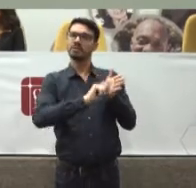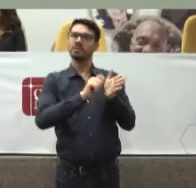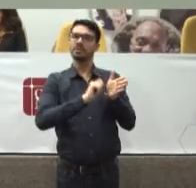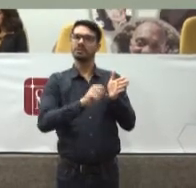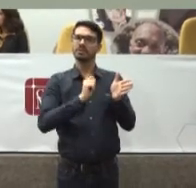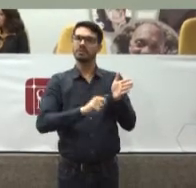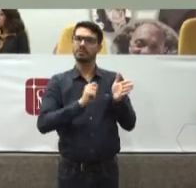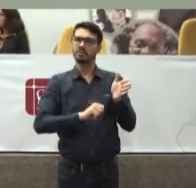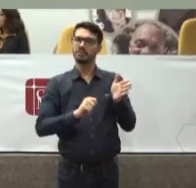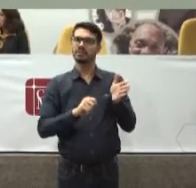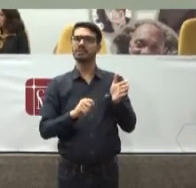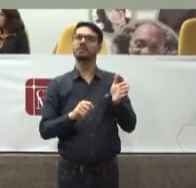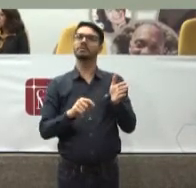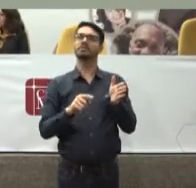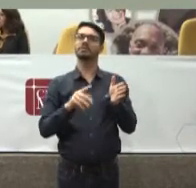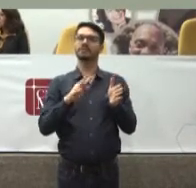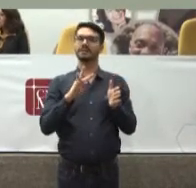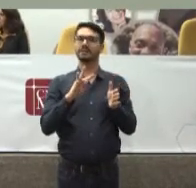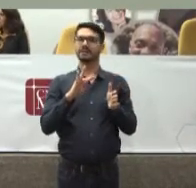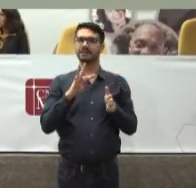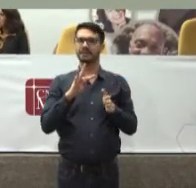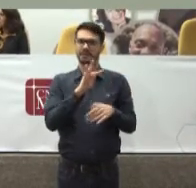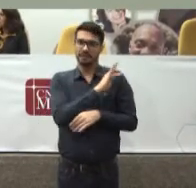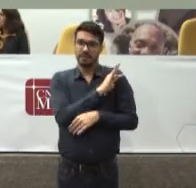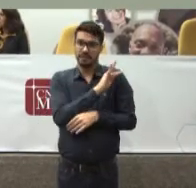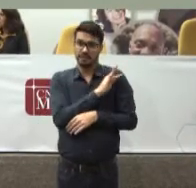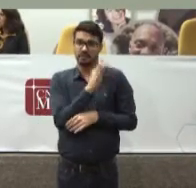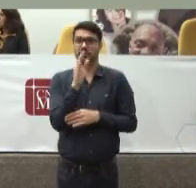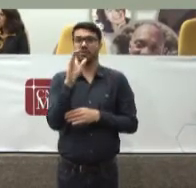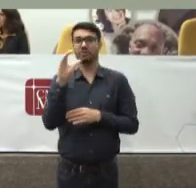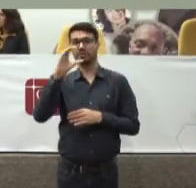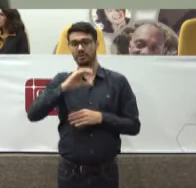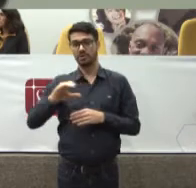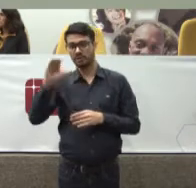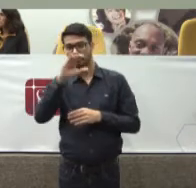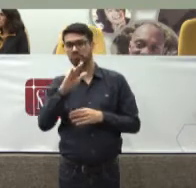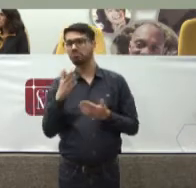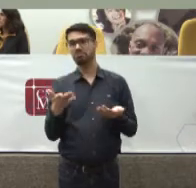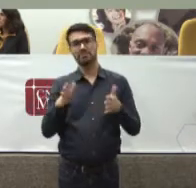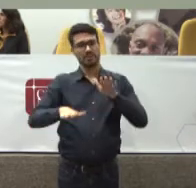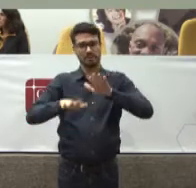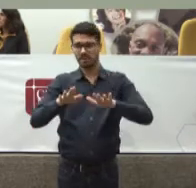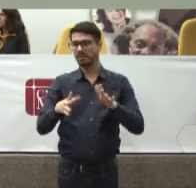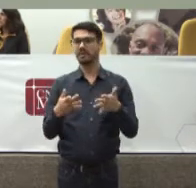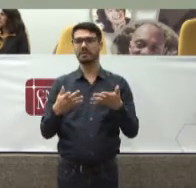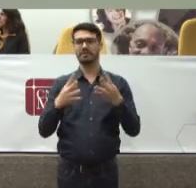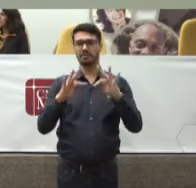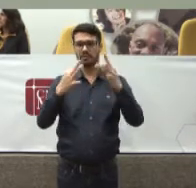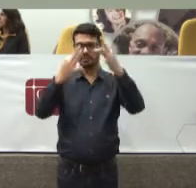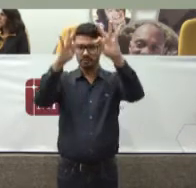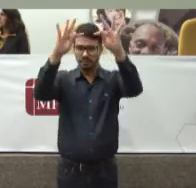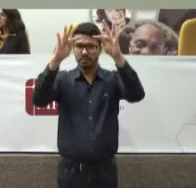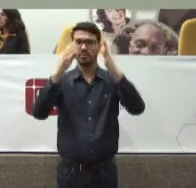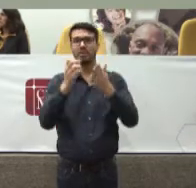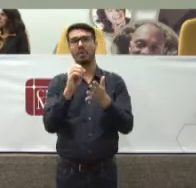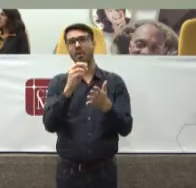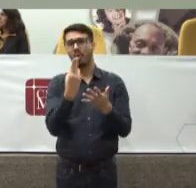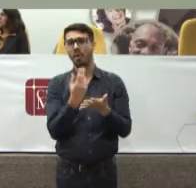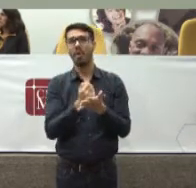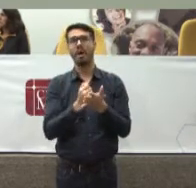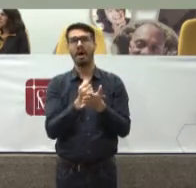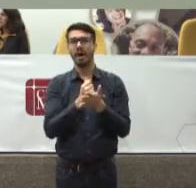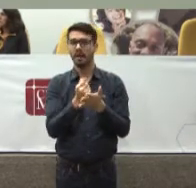Do parecer Técnico Científico Sobre uma Determinada Tecnologia Sobre um Determinado Fármaco Que